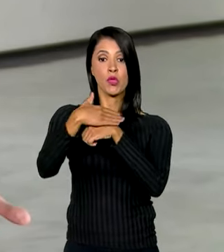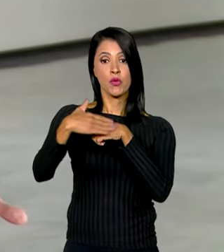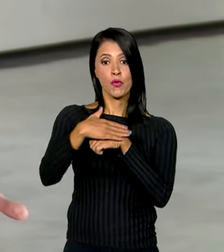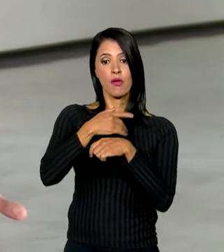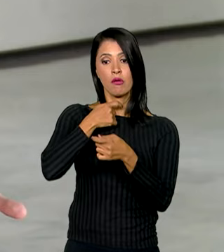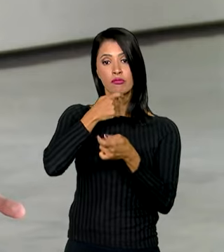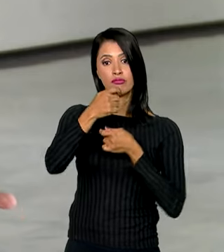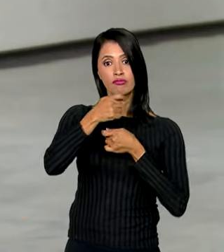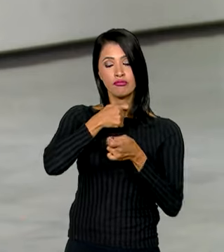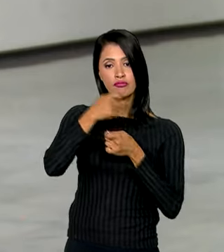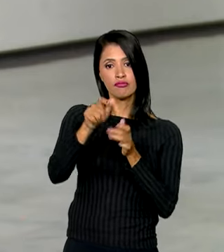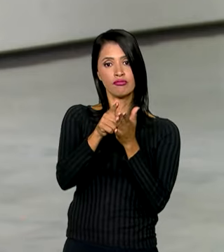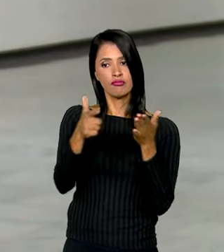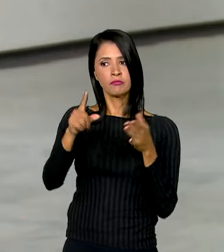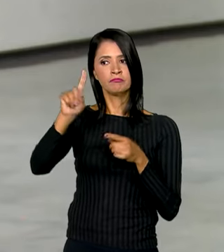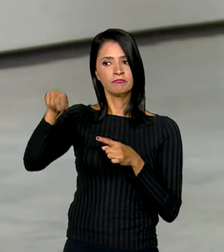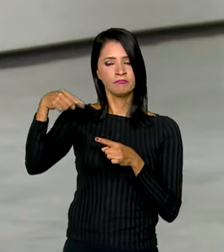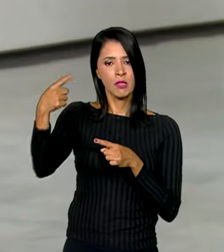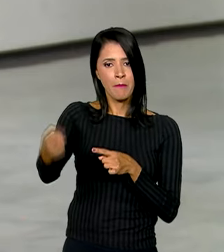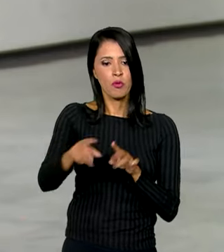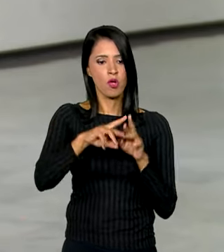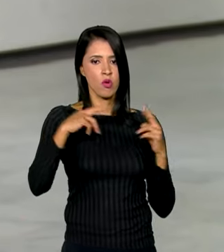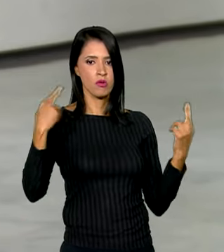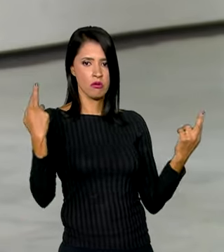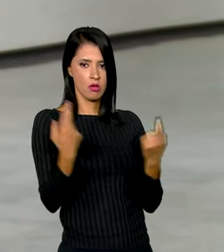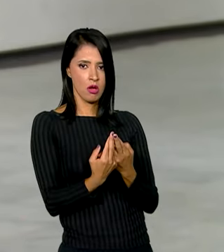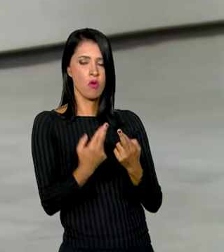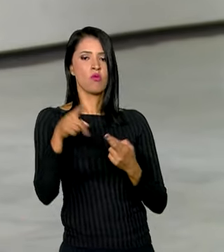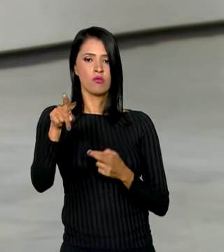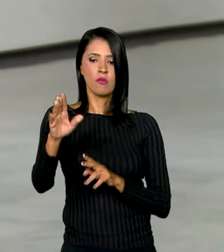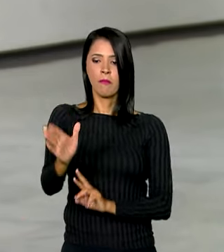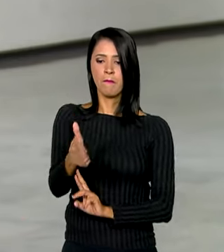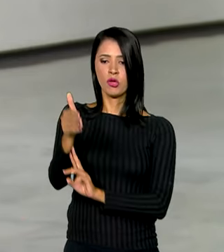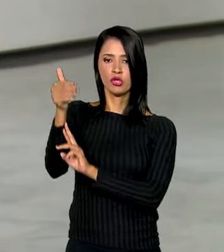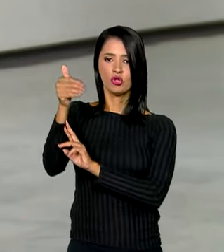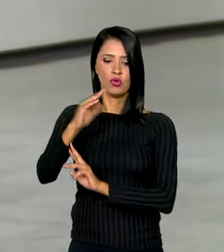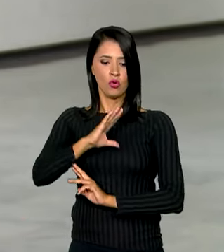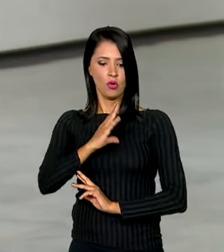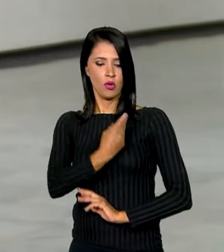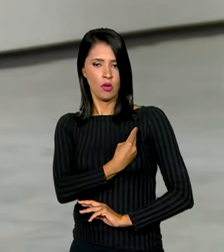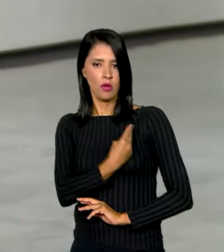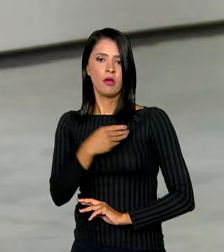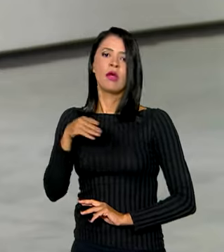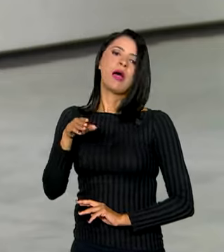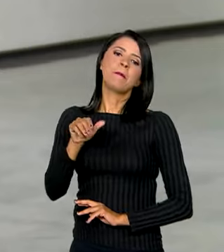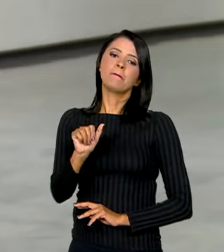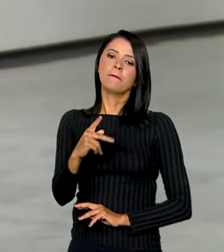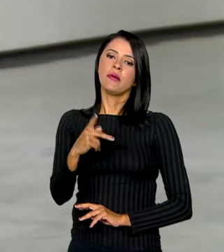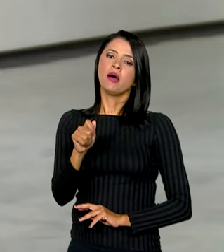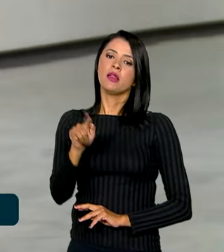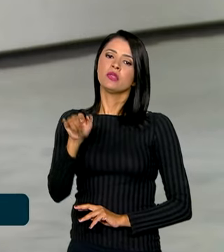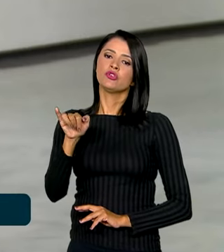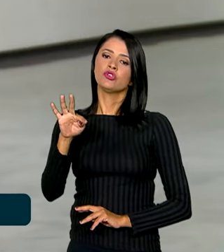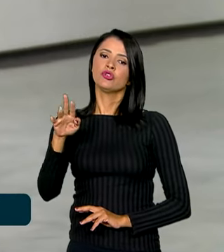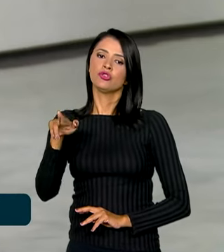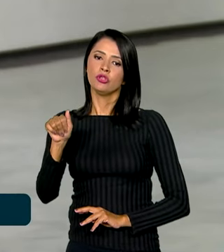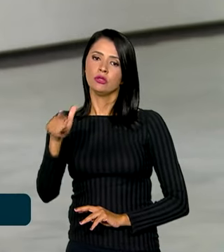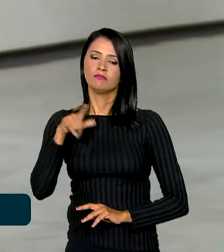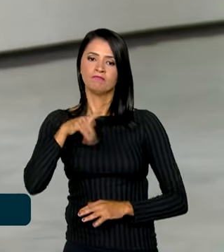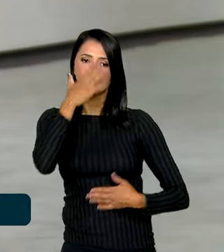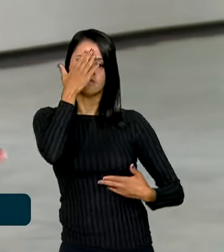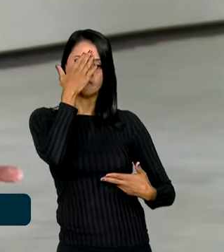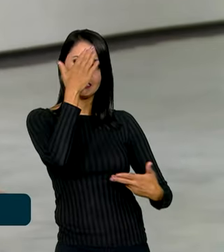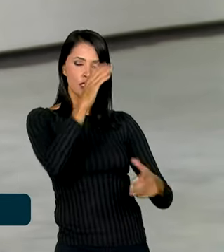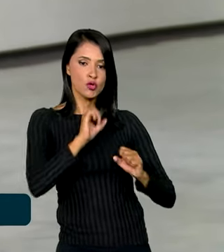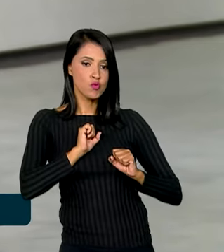jornalistas após reunião com o presidente Lula, o embaixador da Palestina, Ibrahim Alzebem, agradeceu os esforços do Brasil